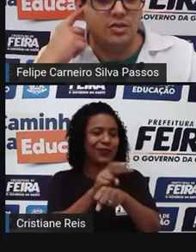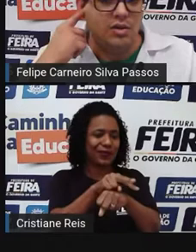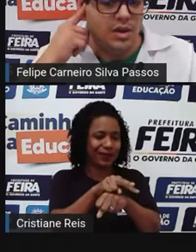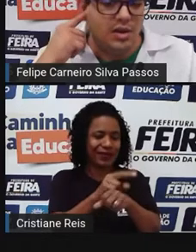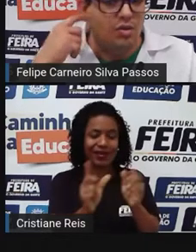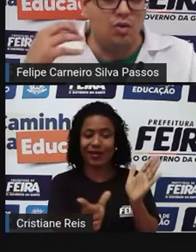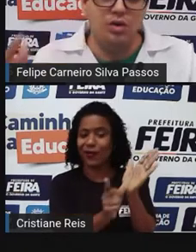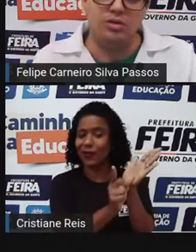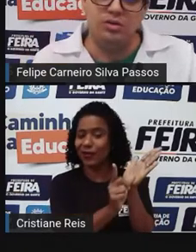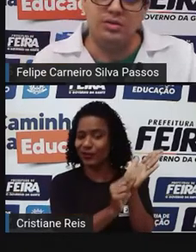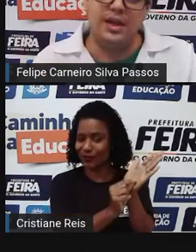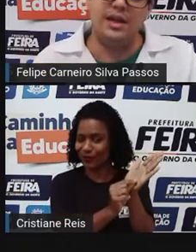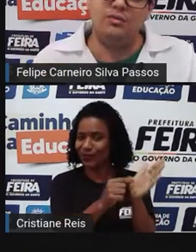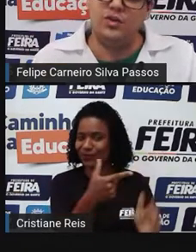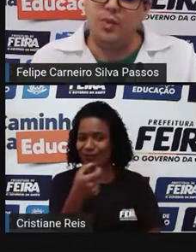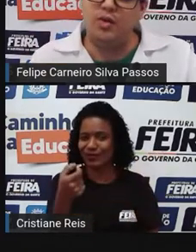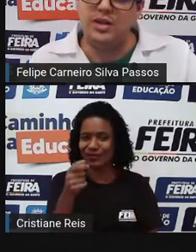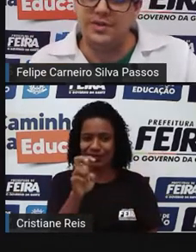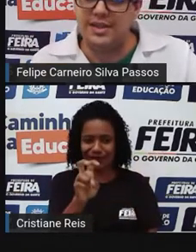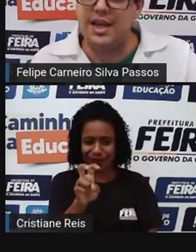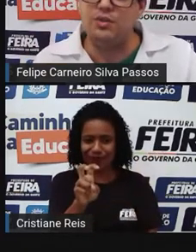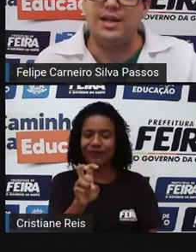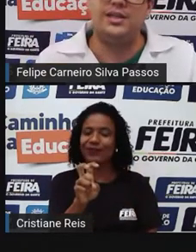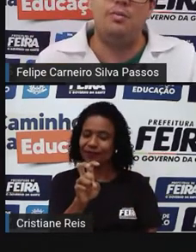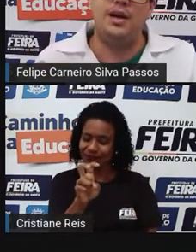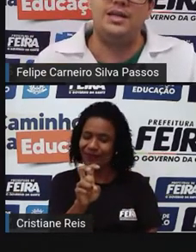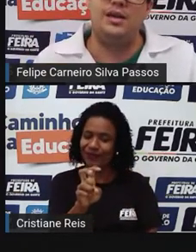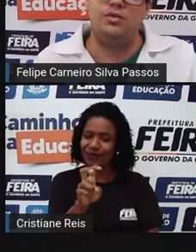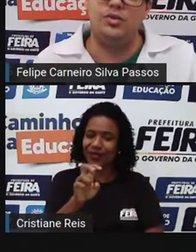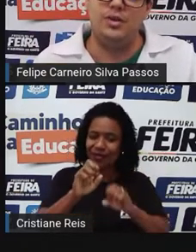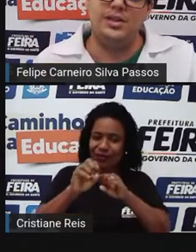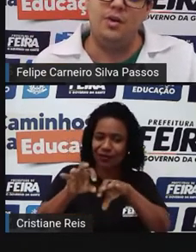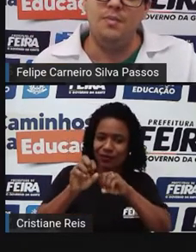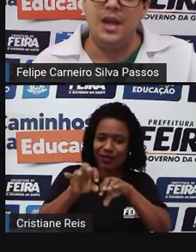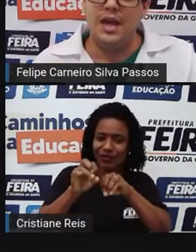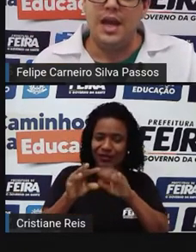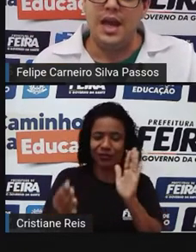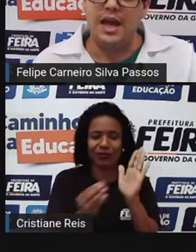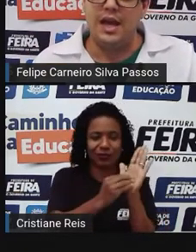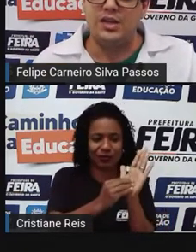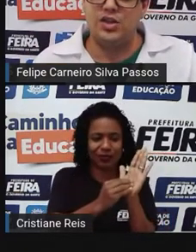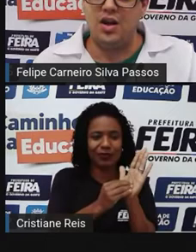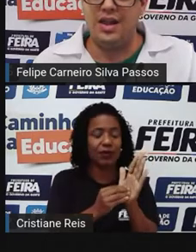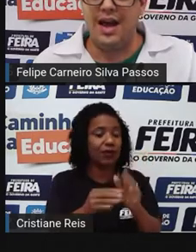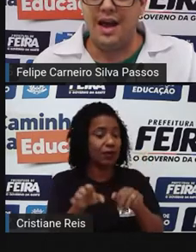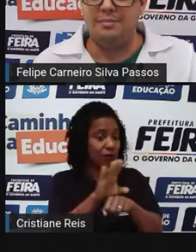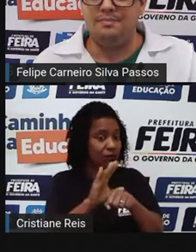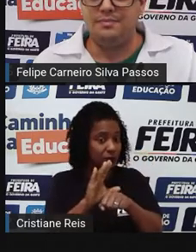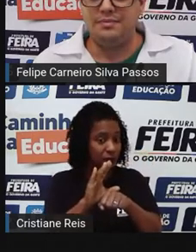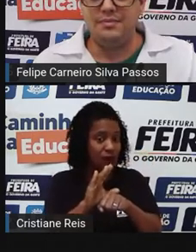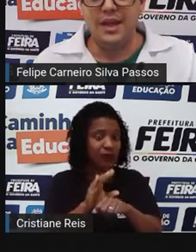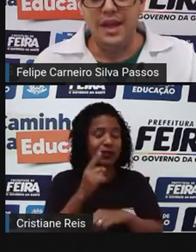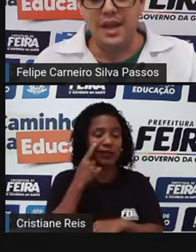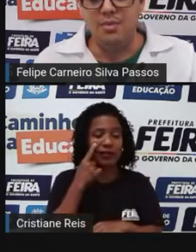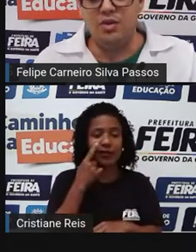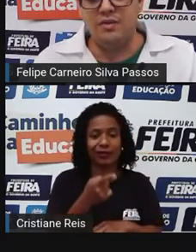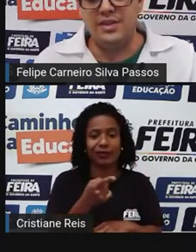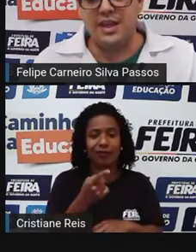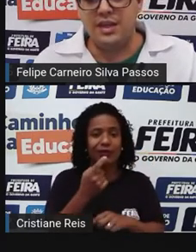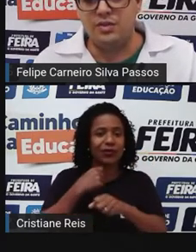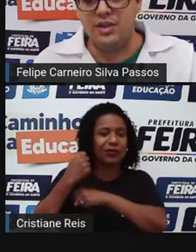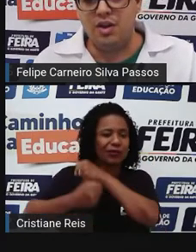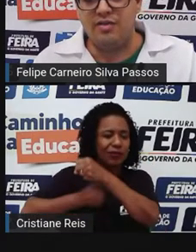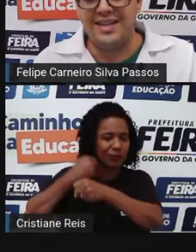esse artigo curto, né? É uma das poucas vezes que a educação aparece na Constituição. Só lá, em